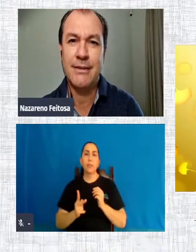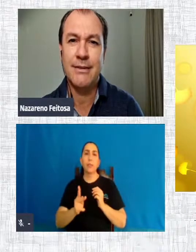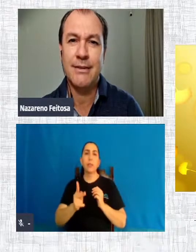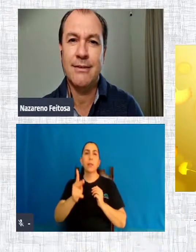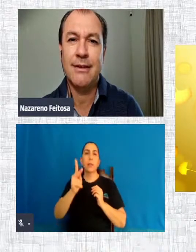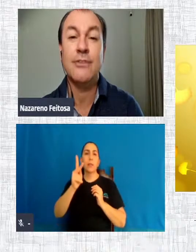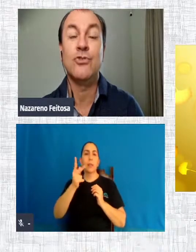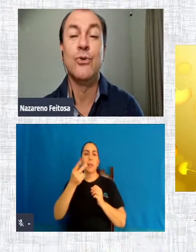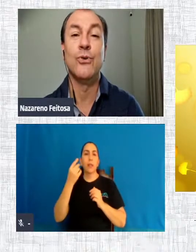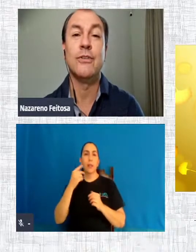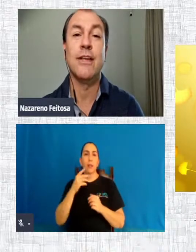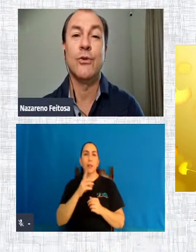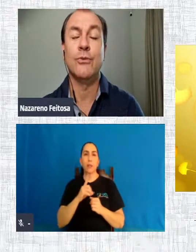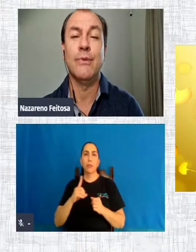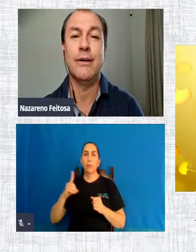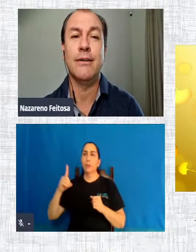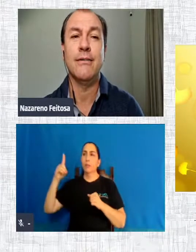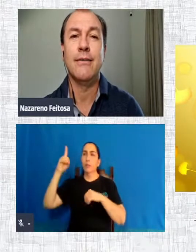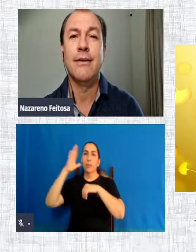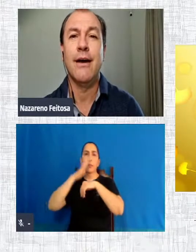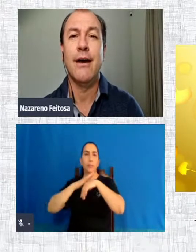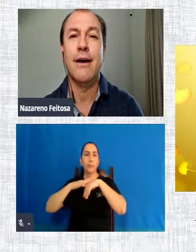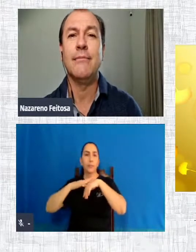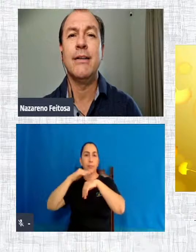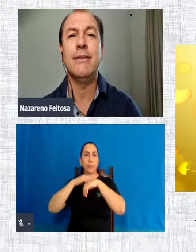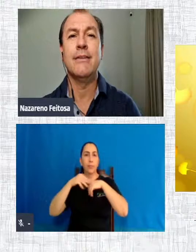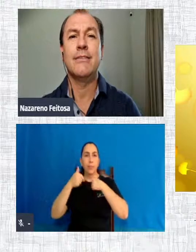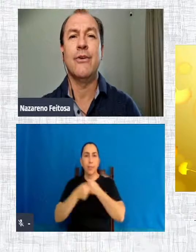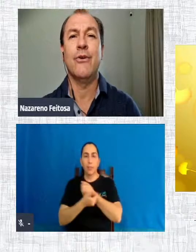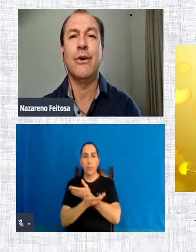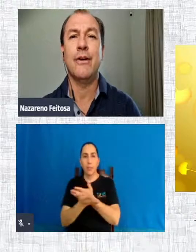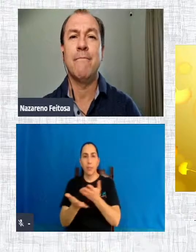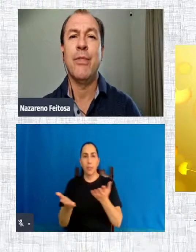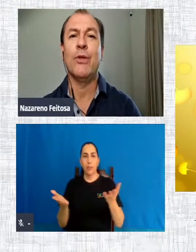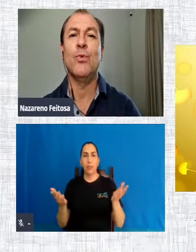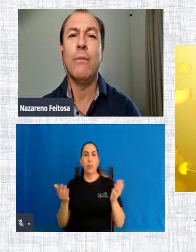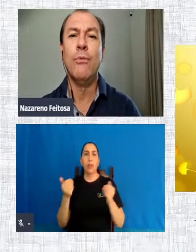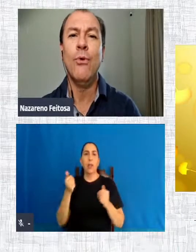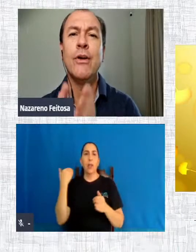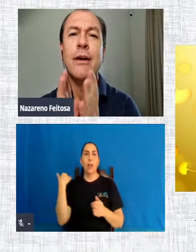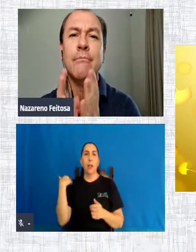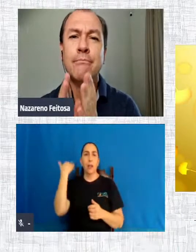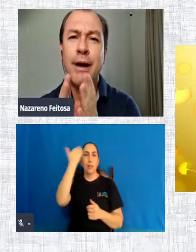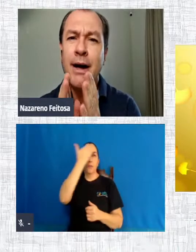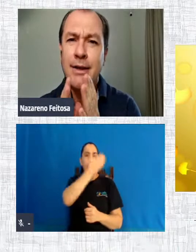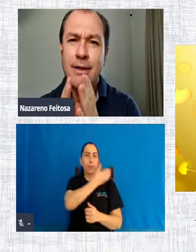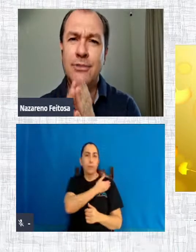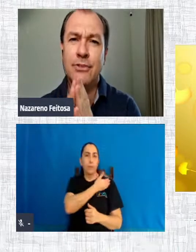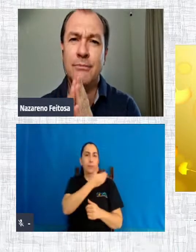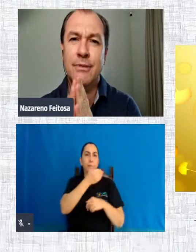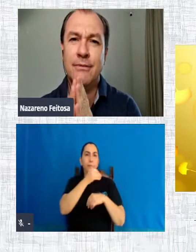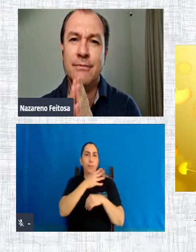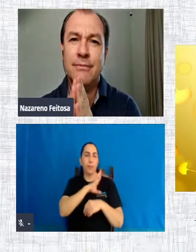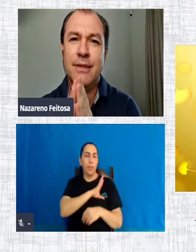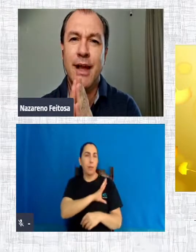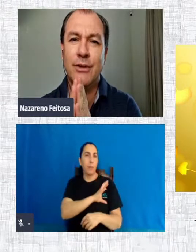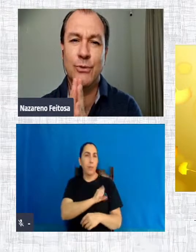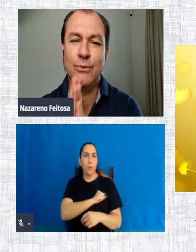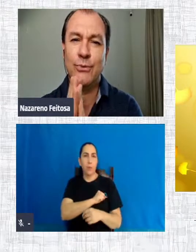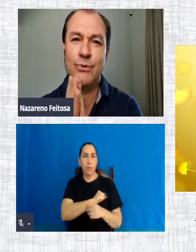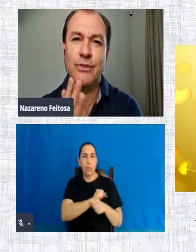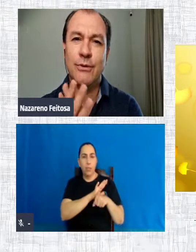padecem nas dores da luta humana, ave maria, senhora, do amor que ampare e redime,